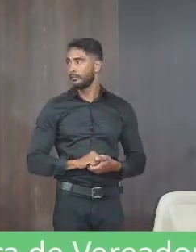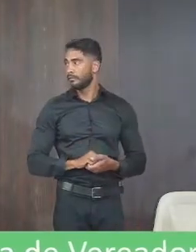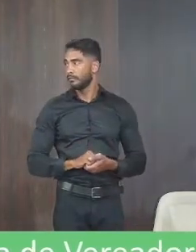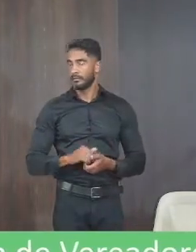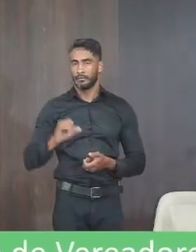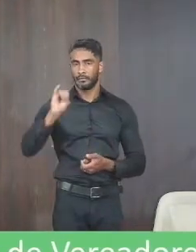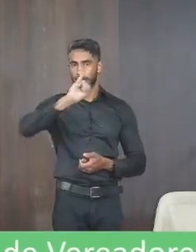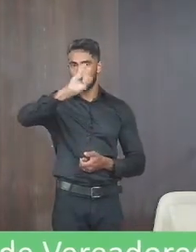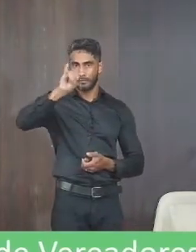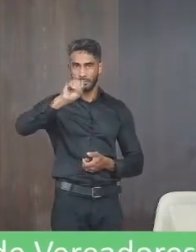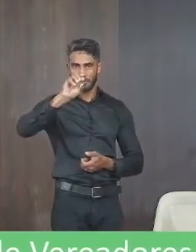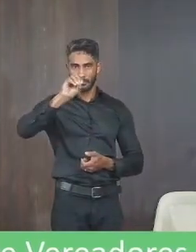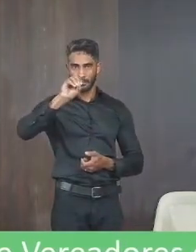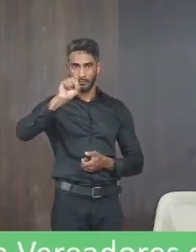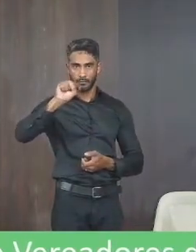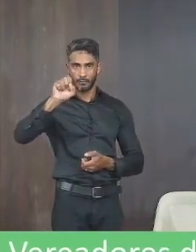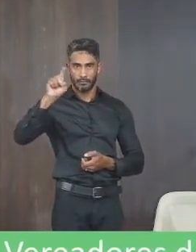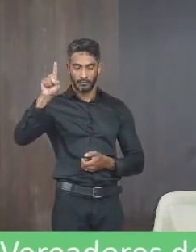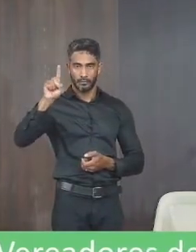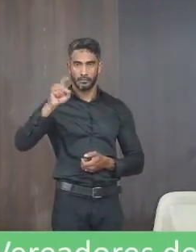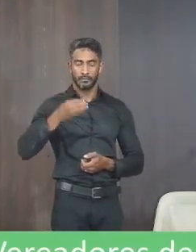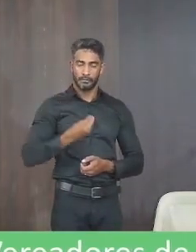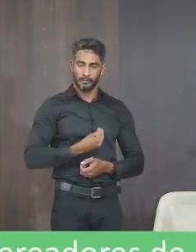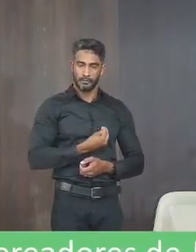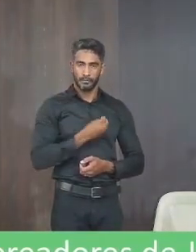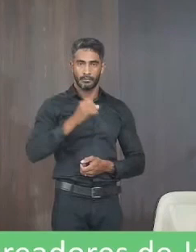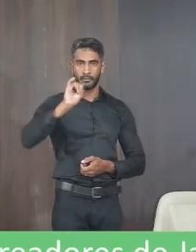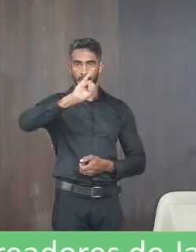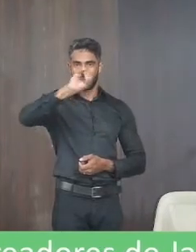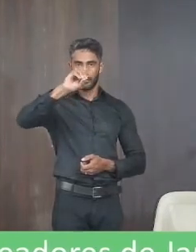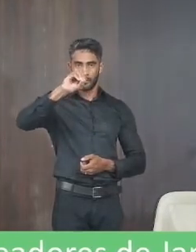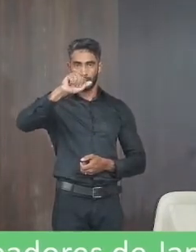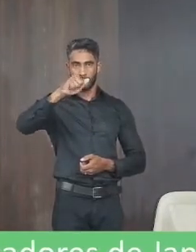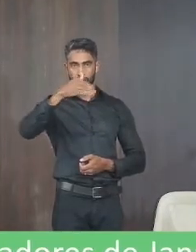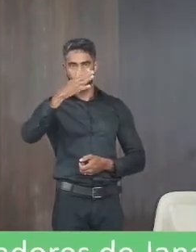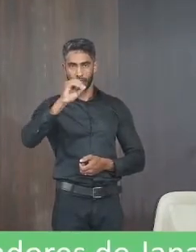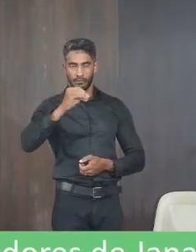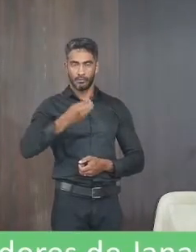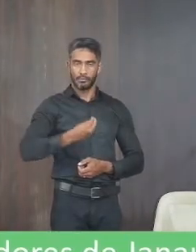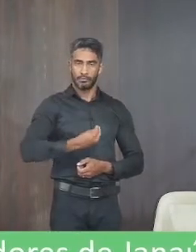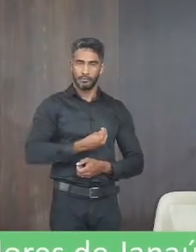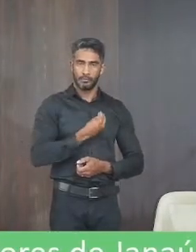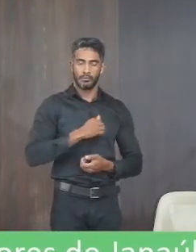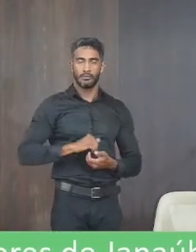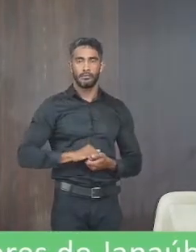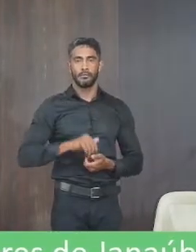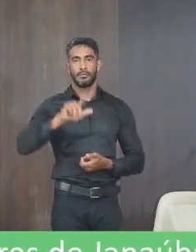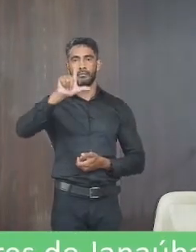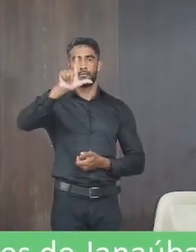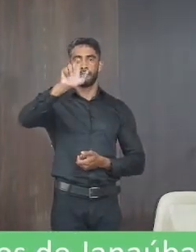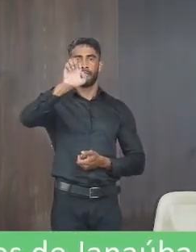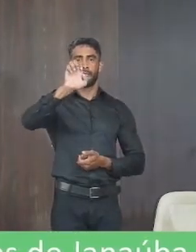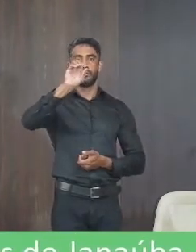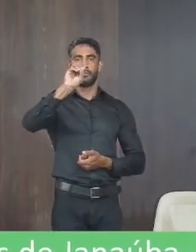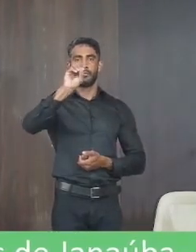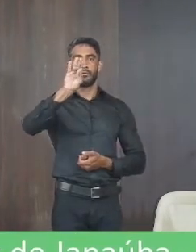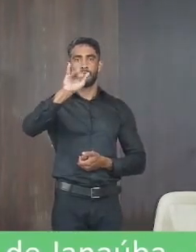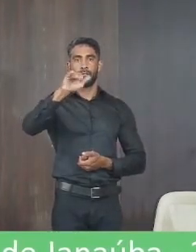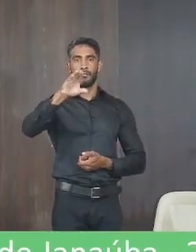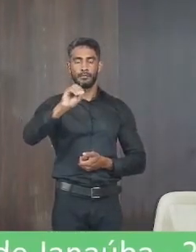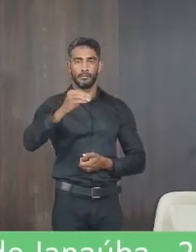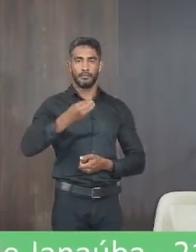José Tassísio Mendes presente João Pereira da Silva Leobino Antunes Leobino de Bem